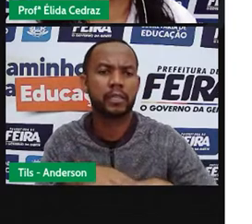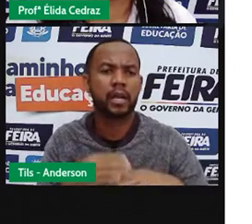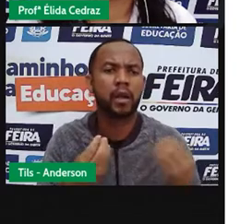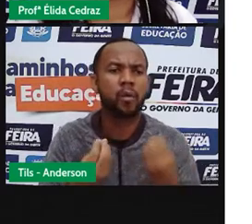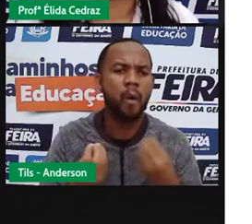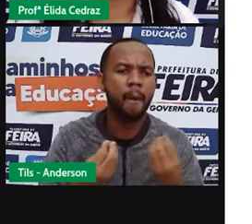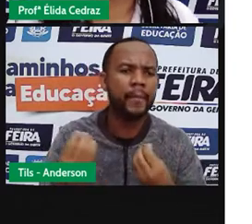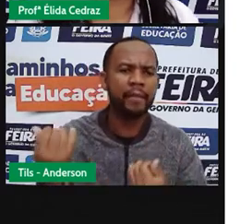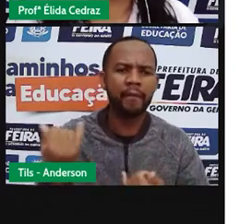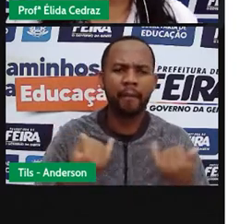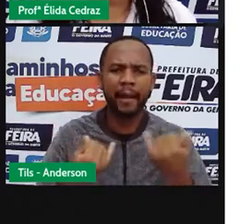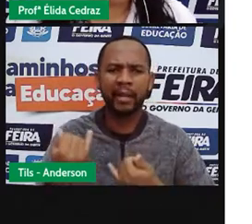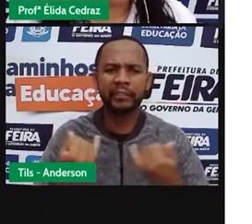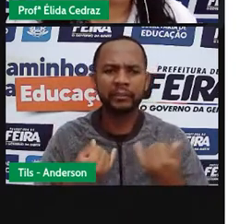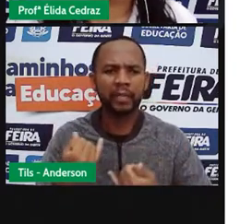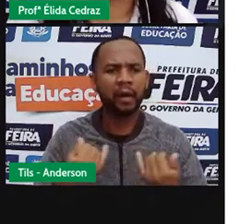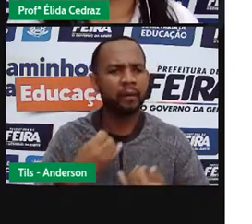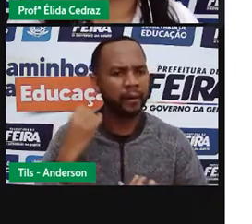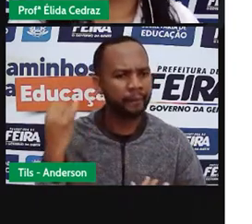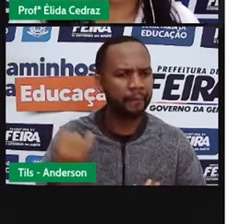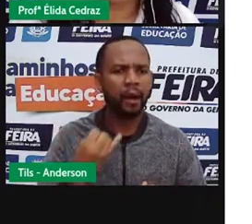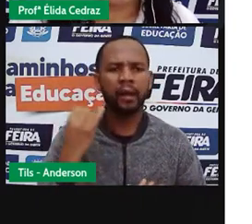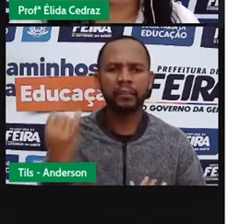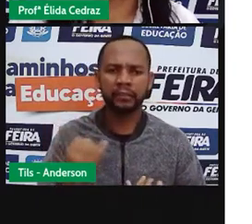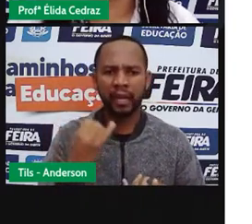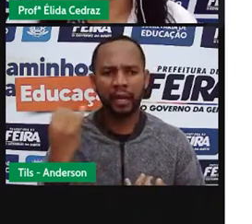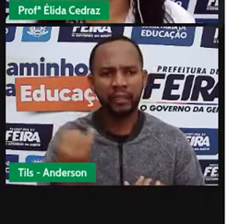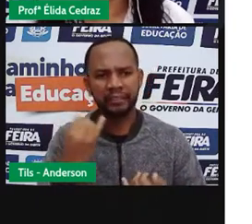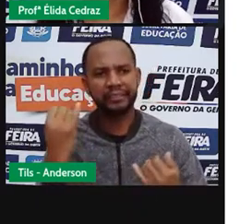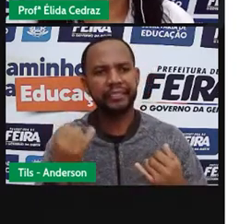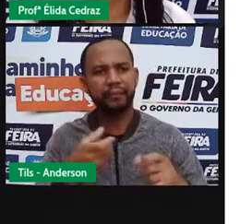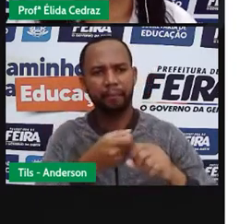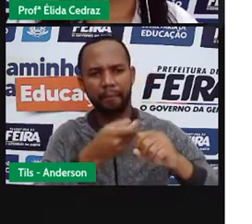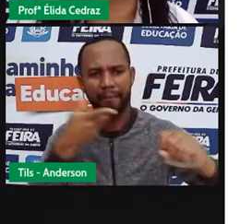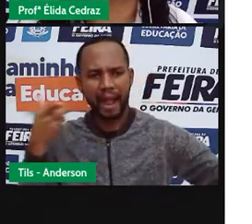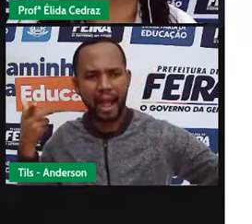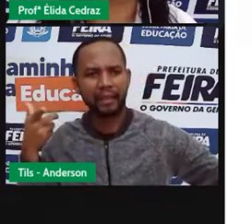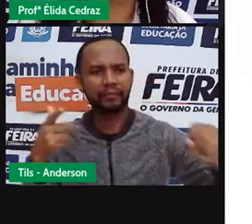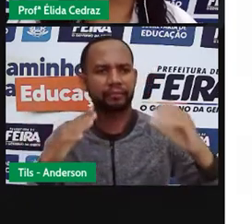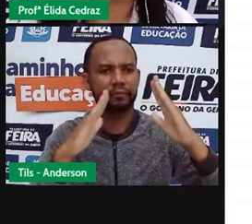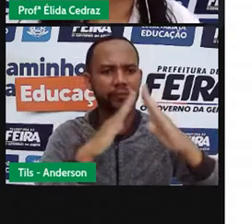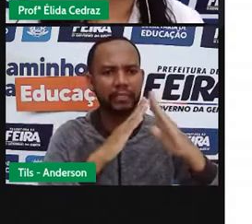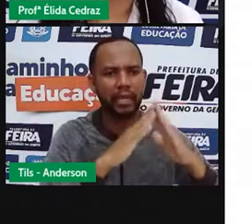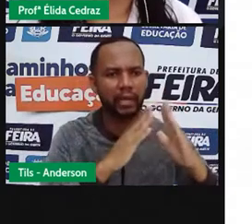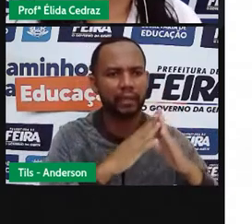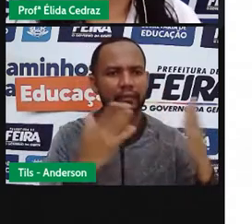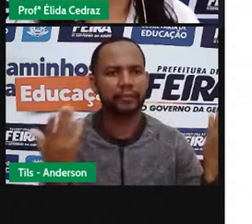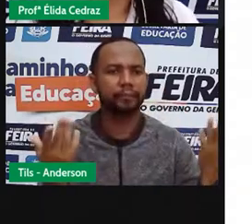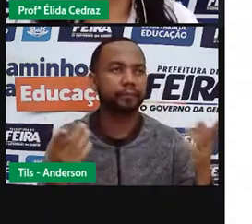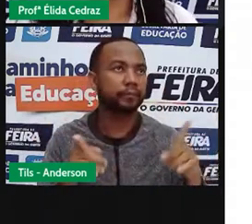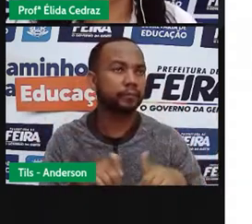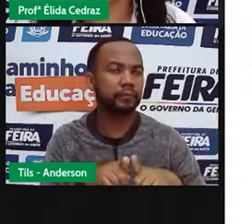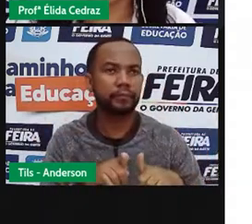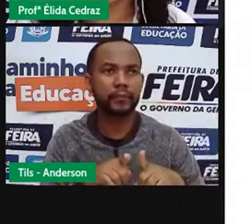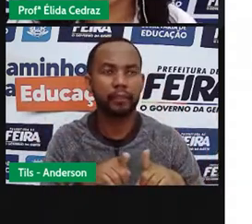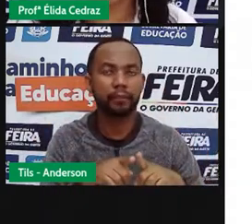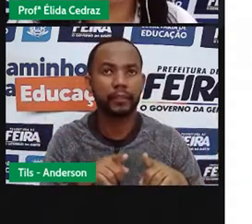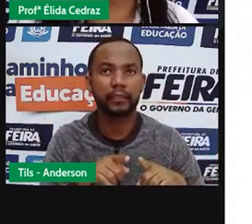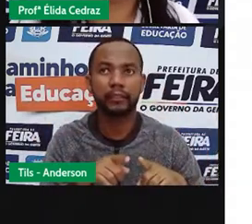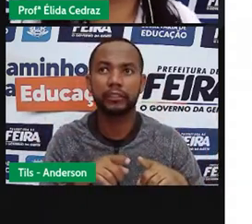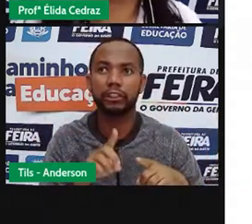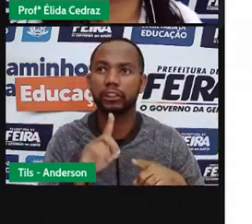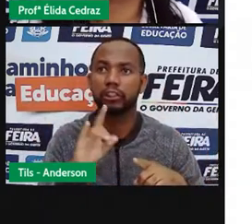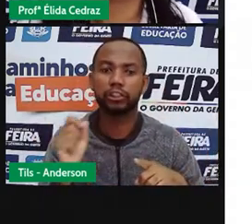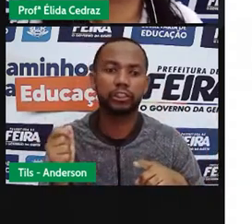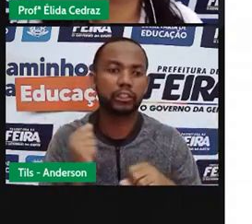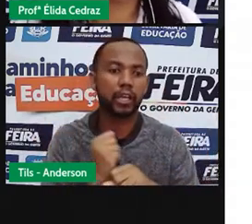informações muito importantes. Da caça, do abril, de, assim, período de estações de um